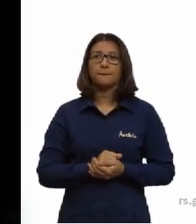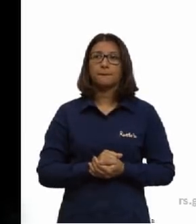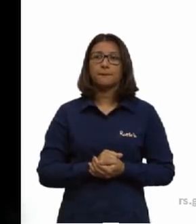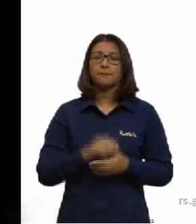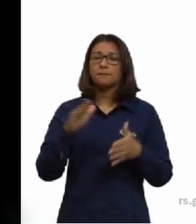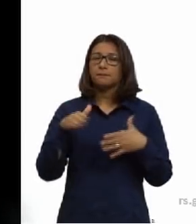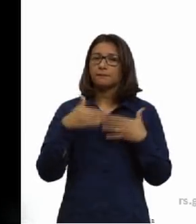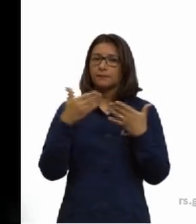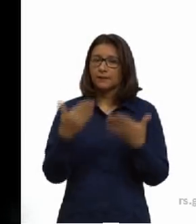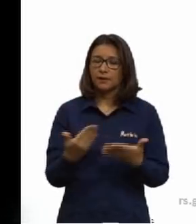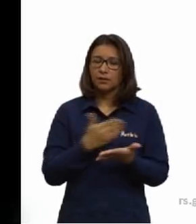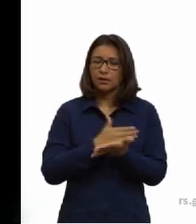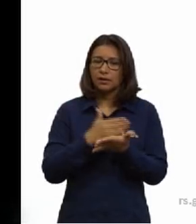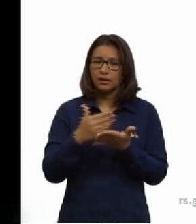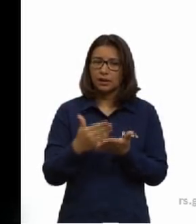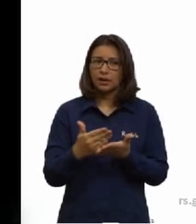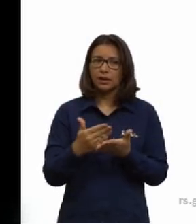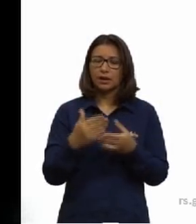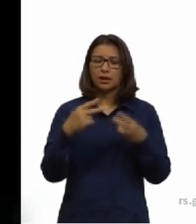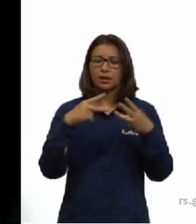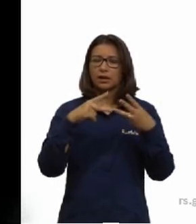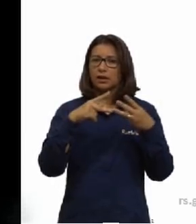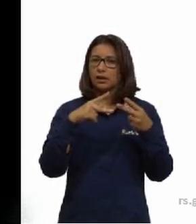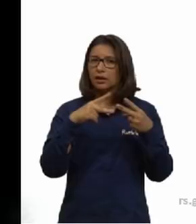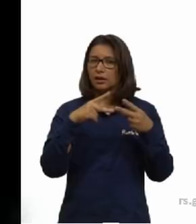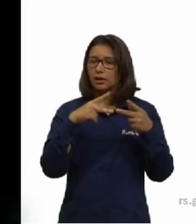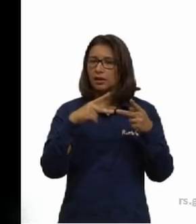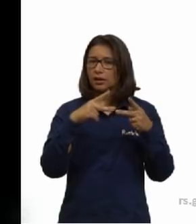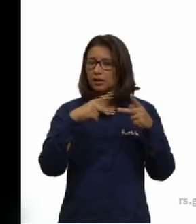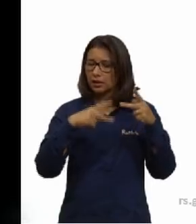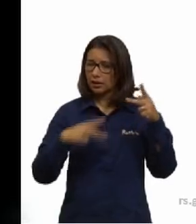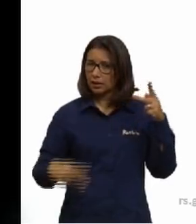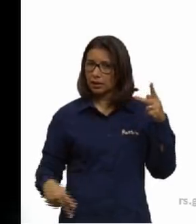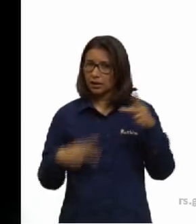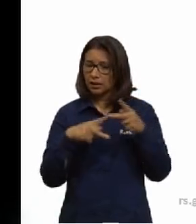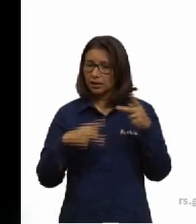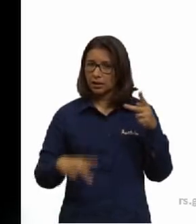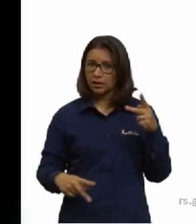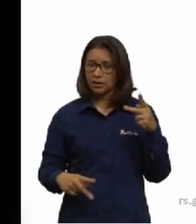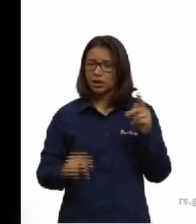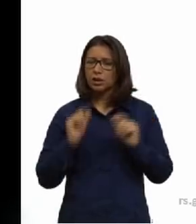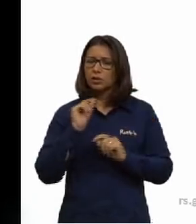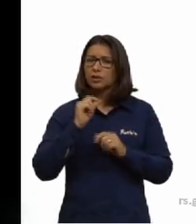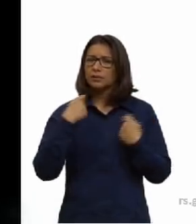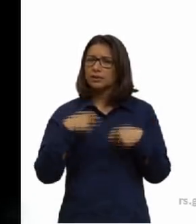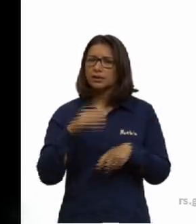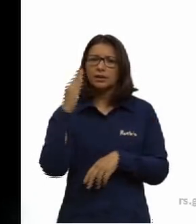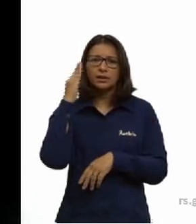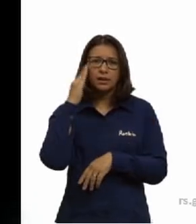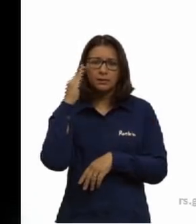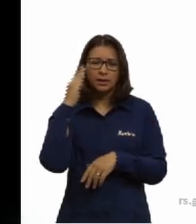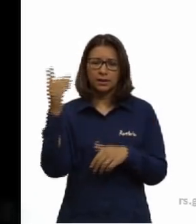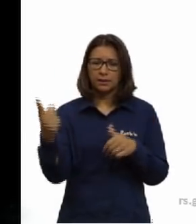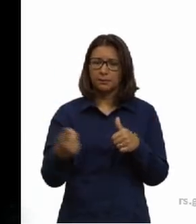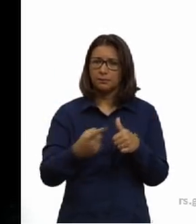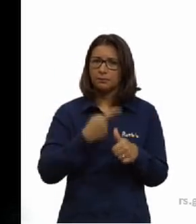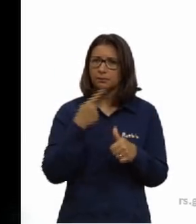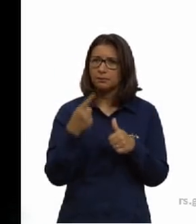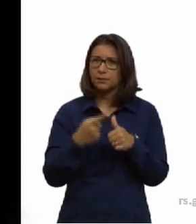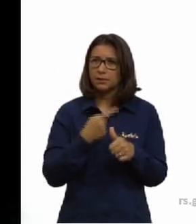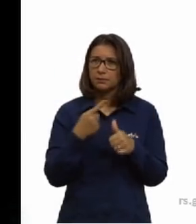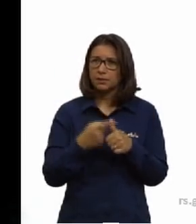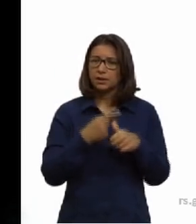partir para as proteínas agora, tá? O que vocês têm que saber das proteínas? É a nossa primeira aqui